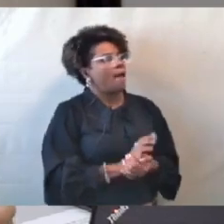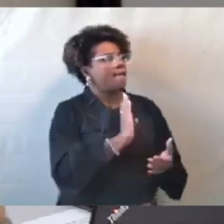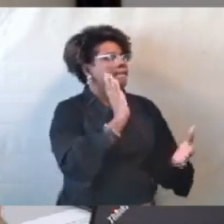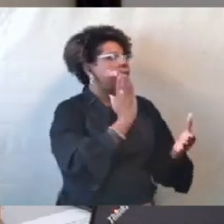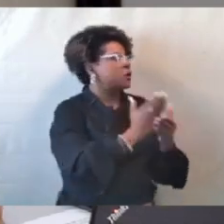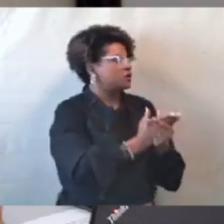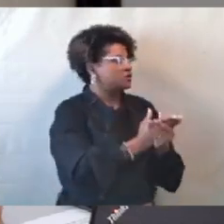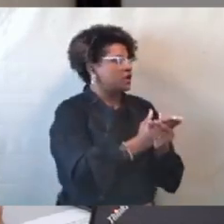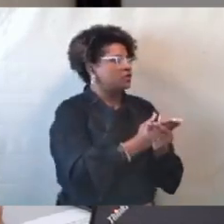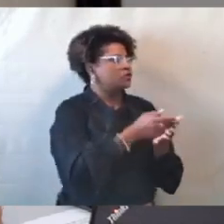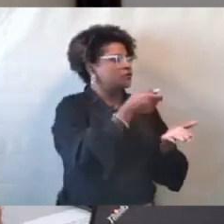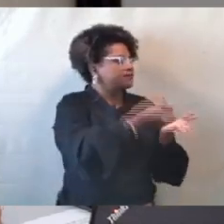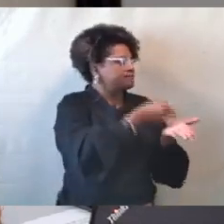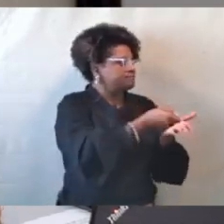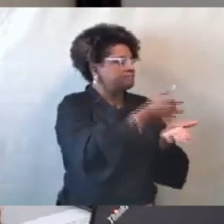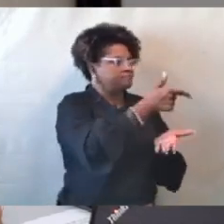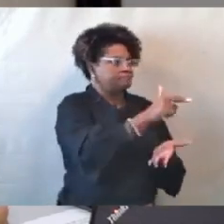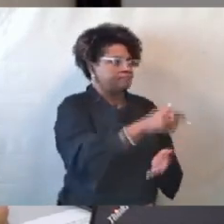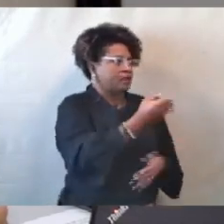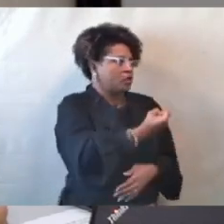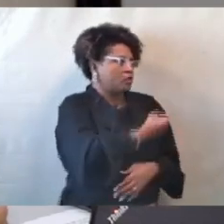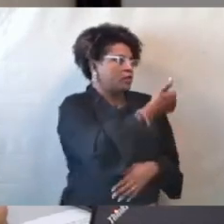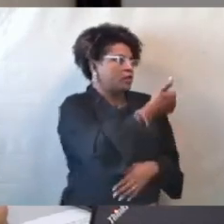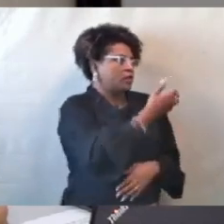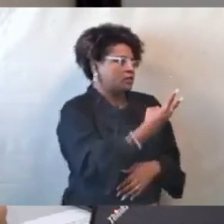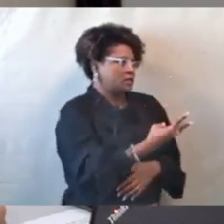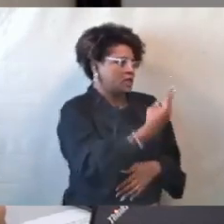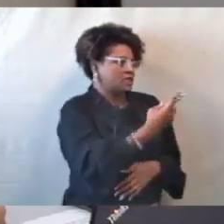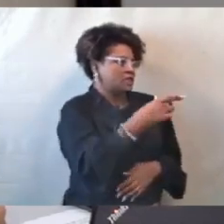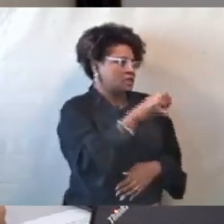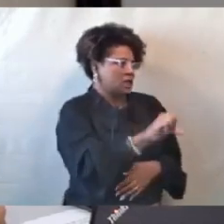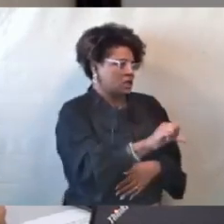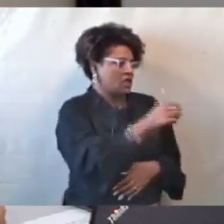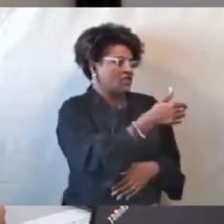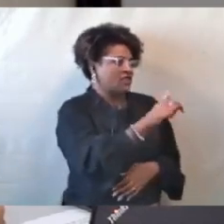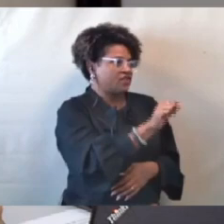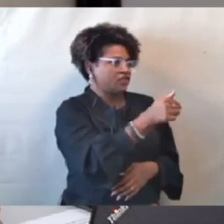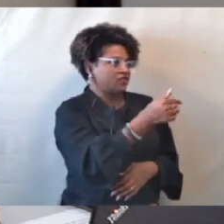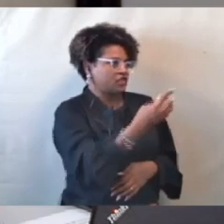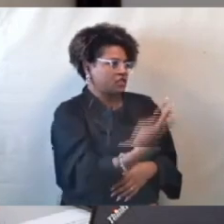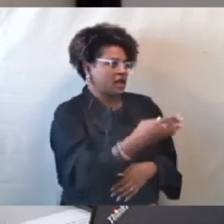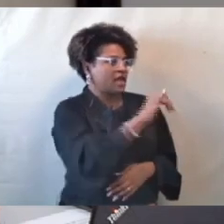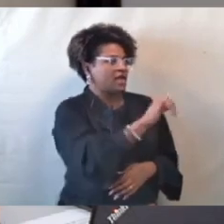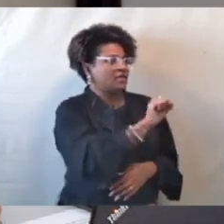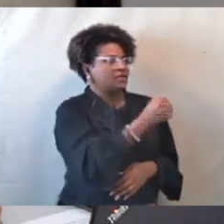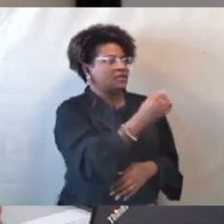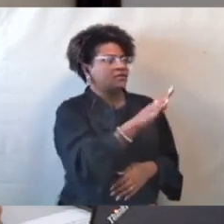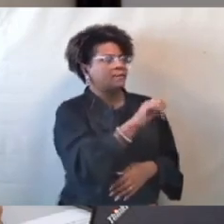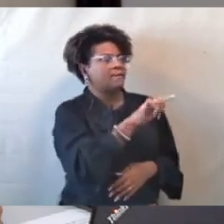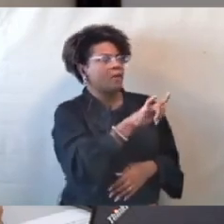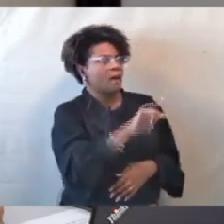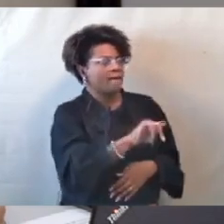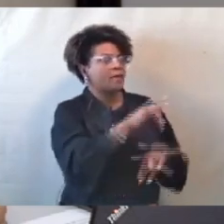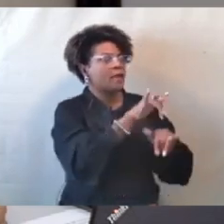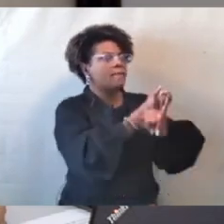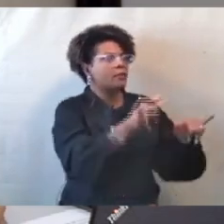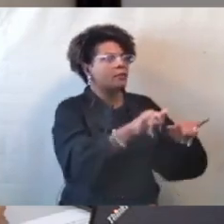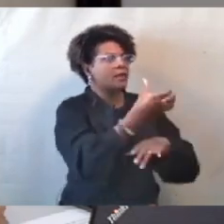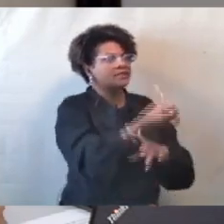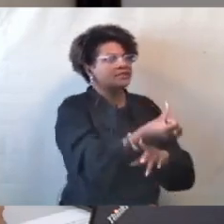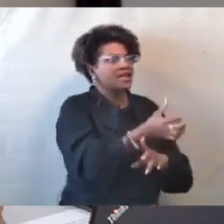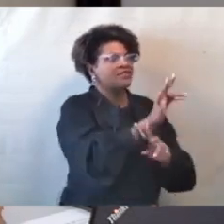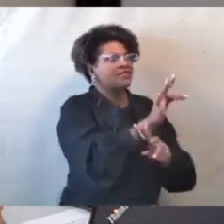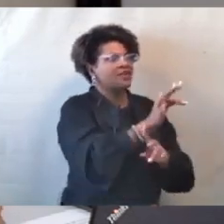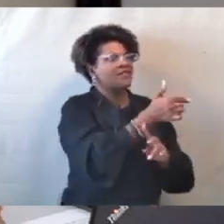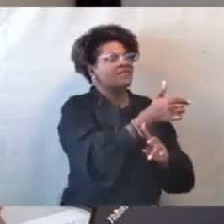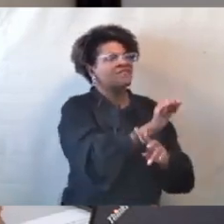número 13.019 de 2023 da ESMOB publicado em 6 de fevereiro de 2024 tem como objeto